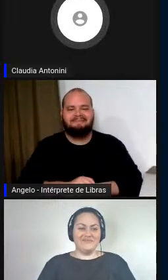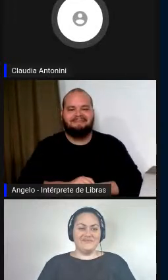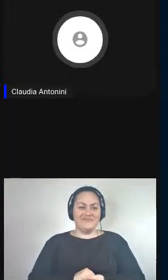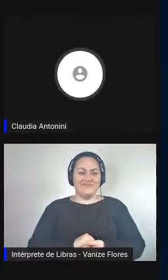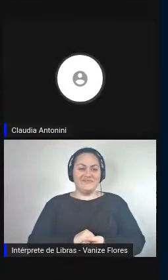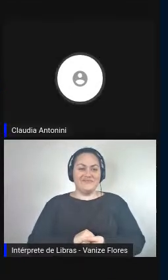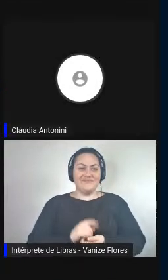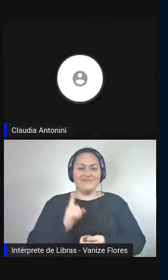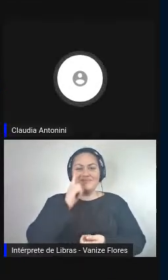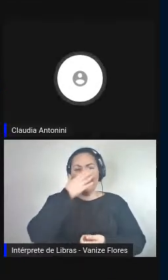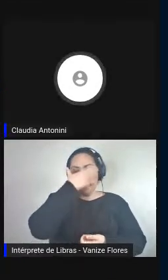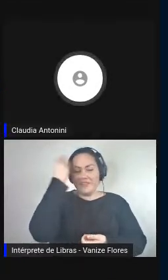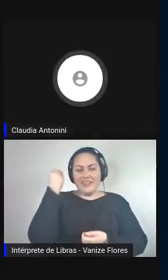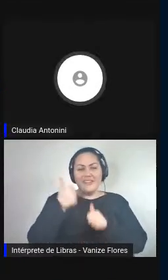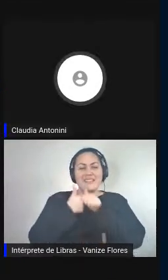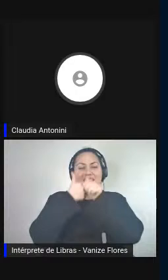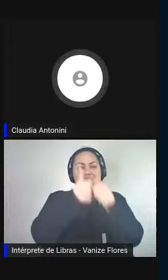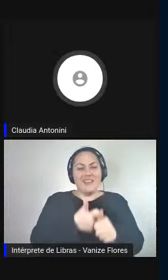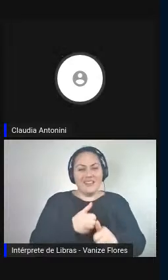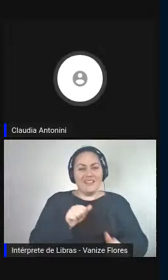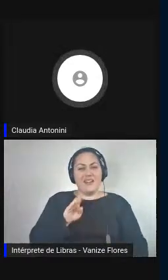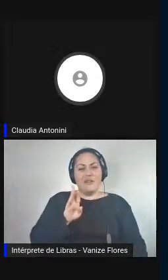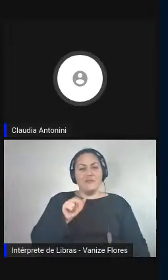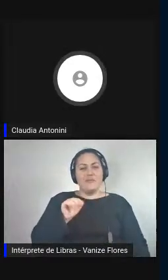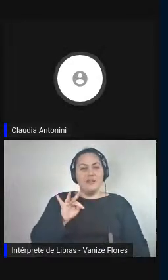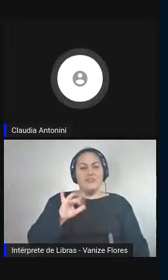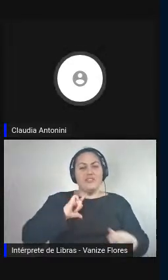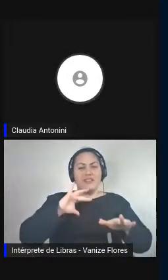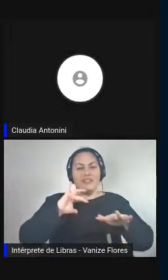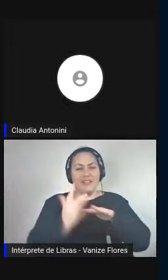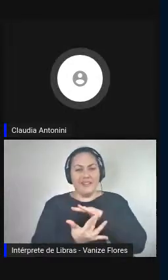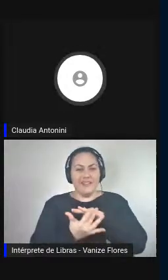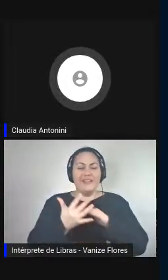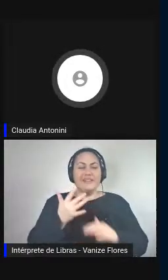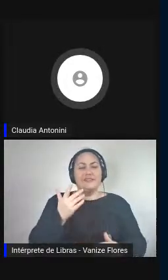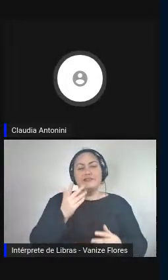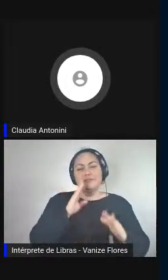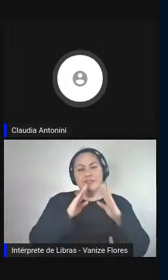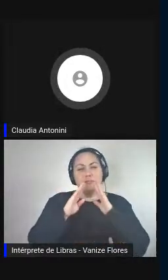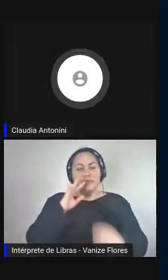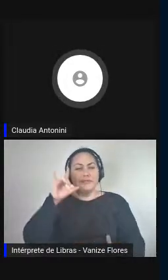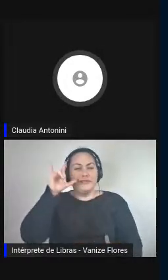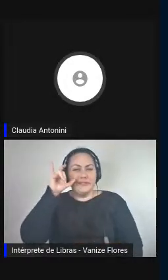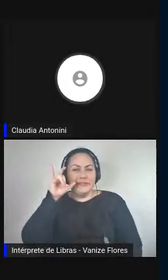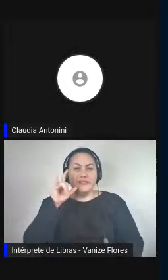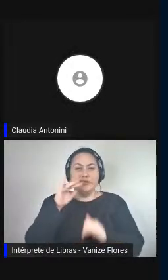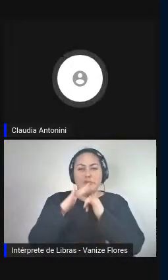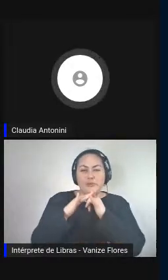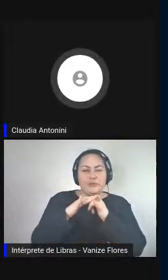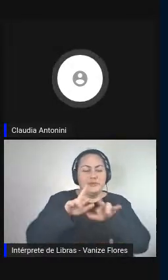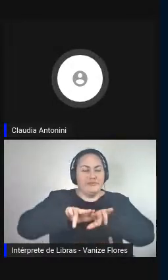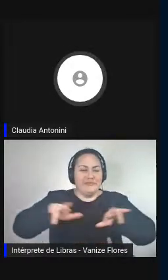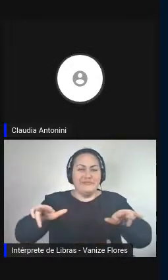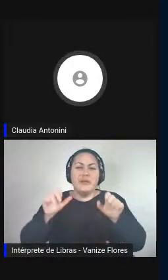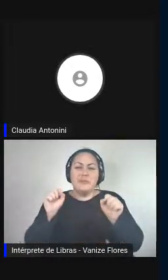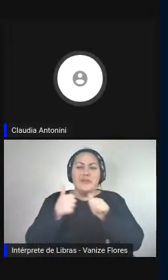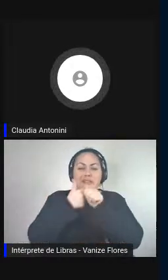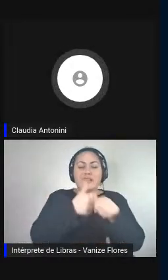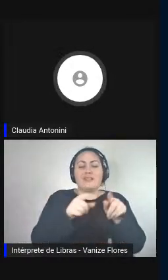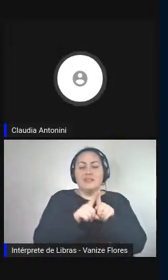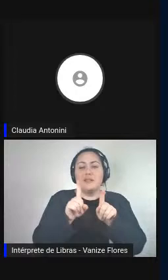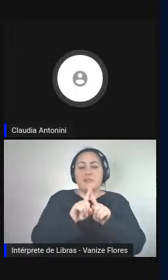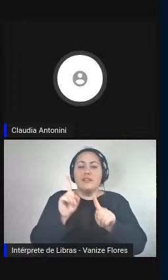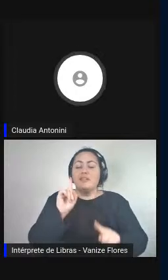nas redes, os meios sociais, o YouTube, o Facebook, Instagram, não percam os próximos eventos com uma série de